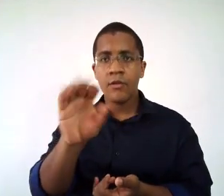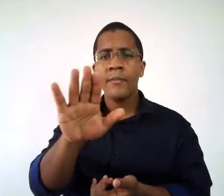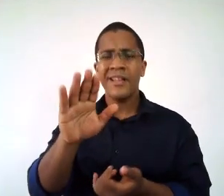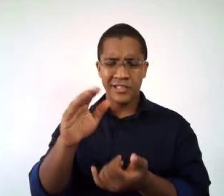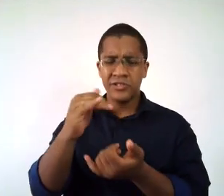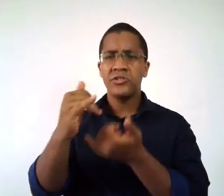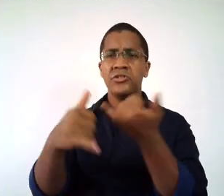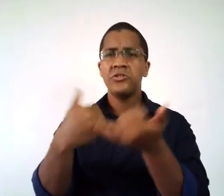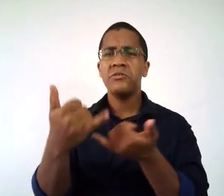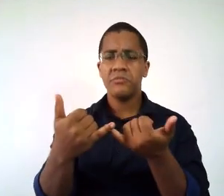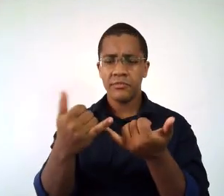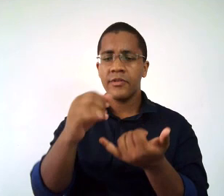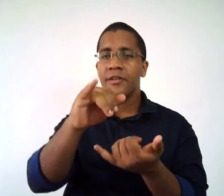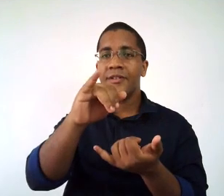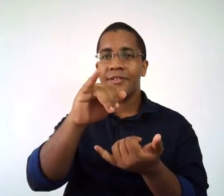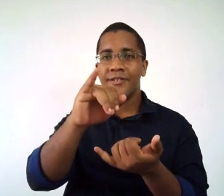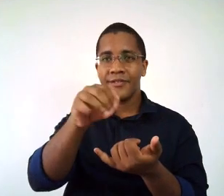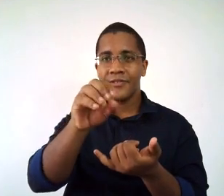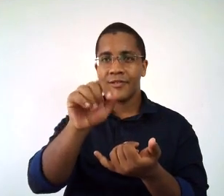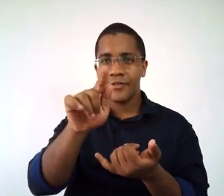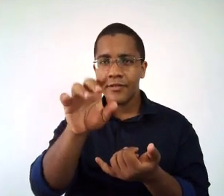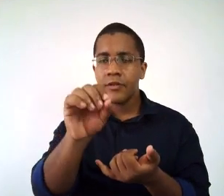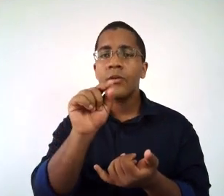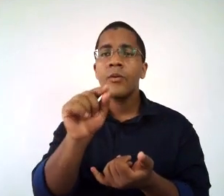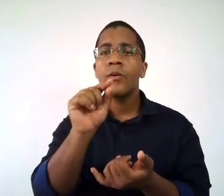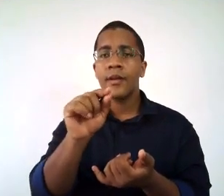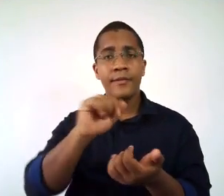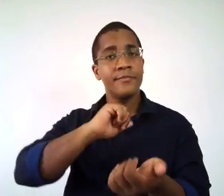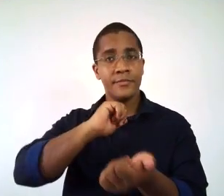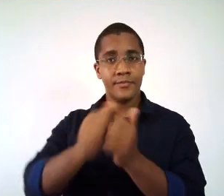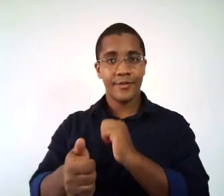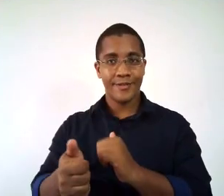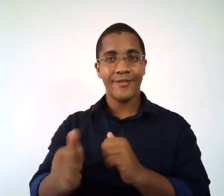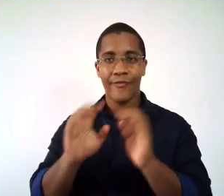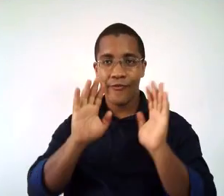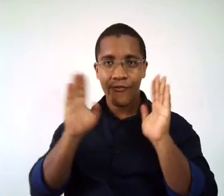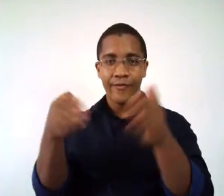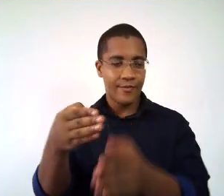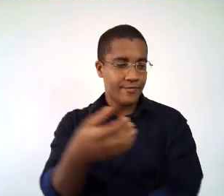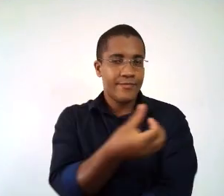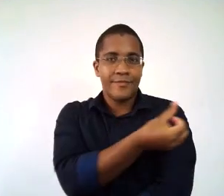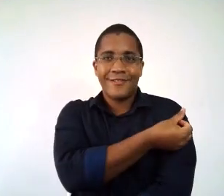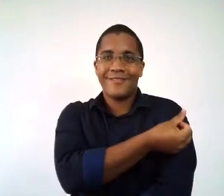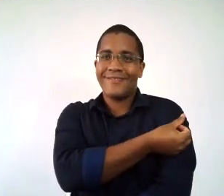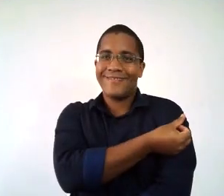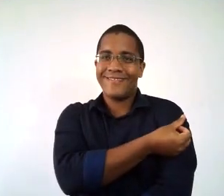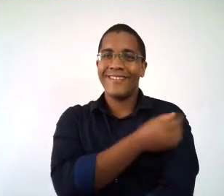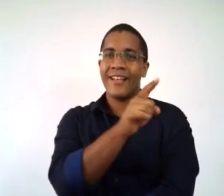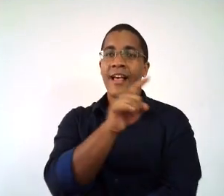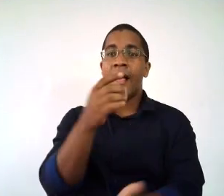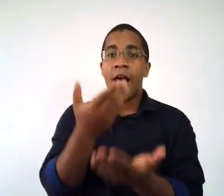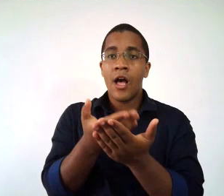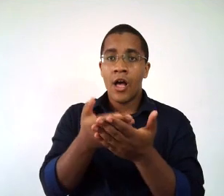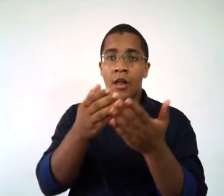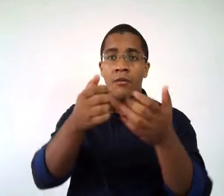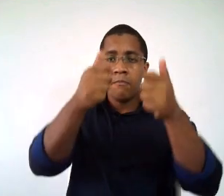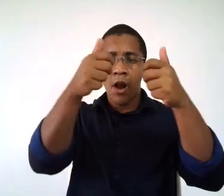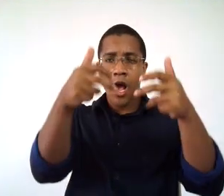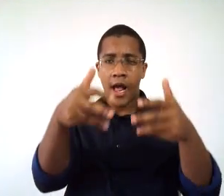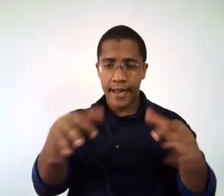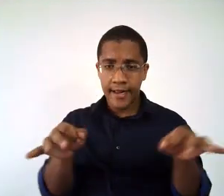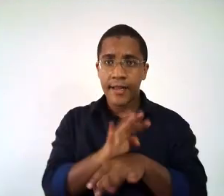mais precisamente jogos esportivos para o sexto ano. O nosso objetivo é que você ao final da aula consiga